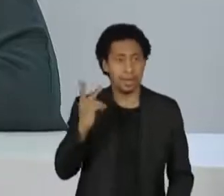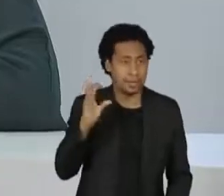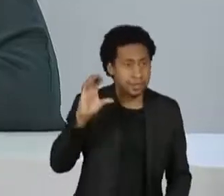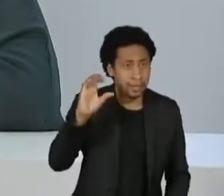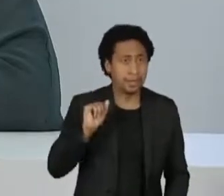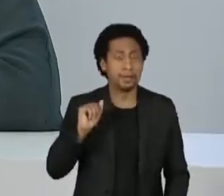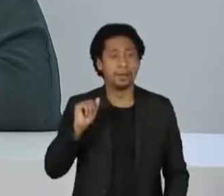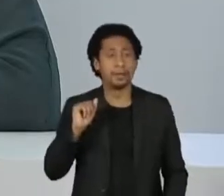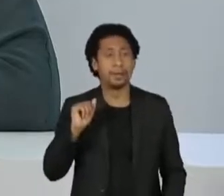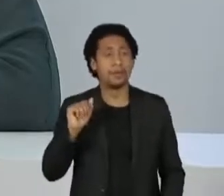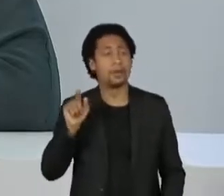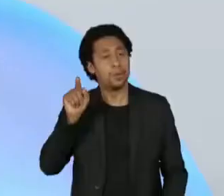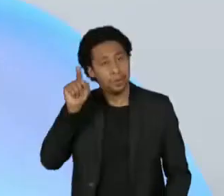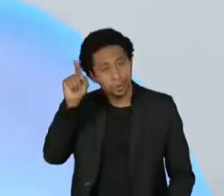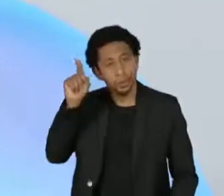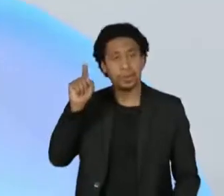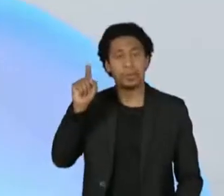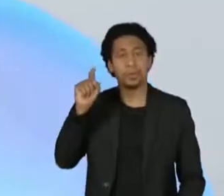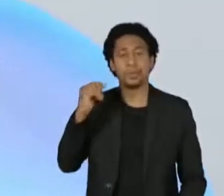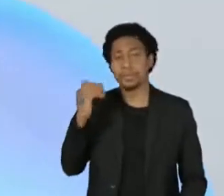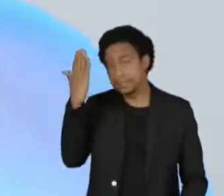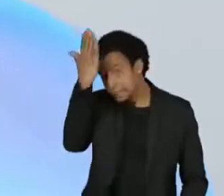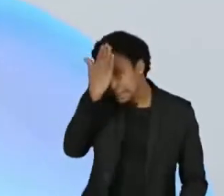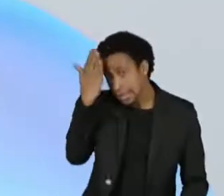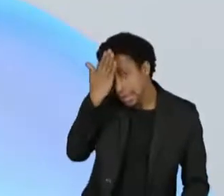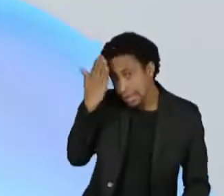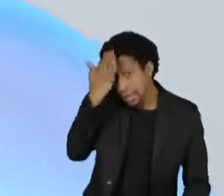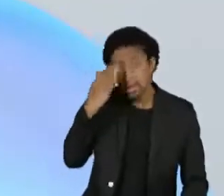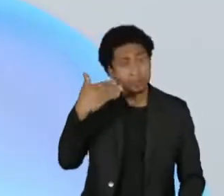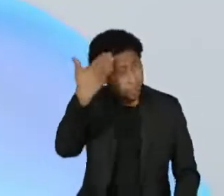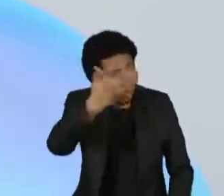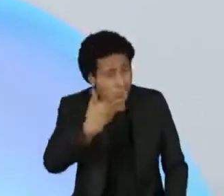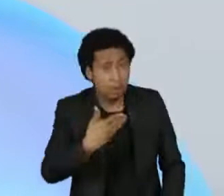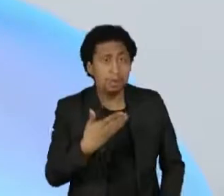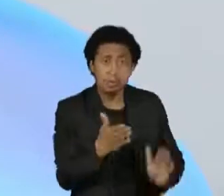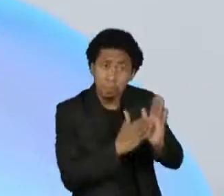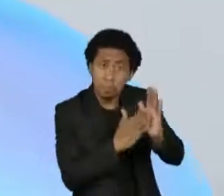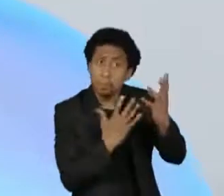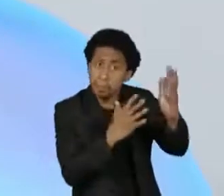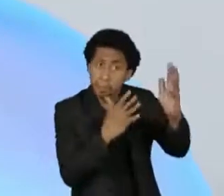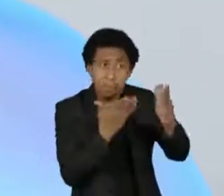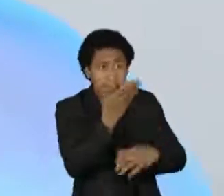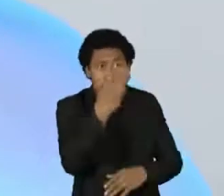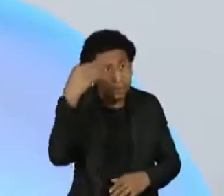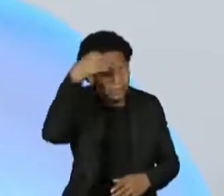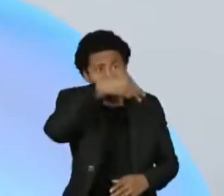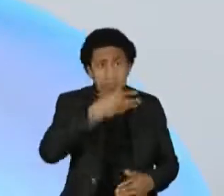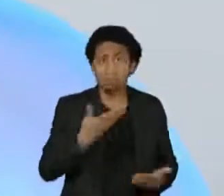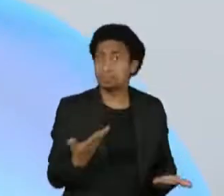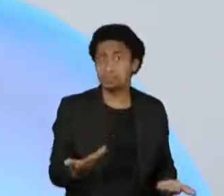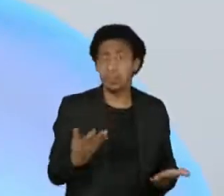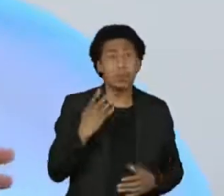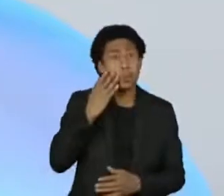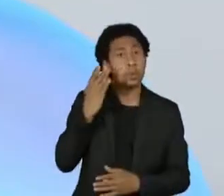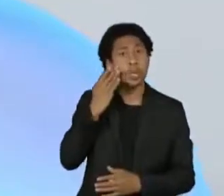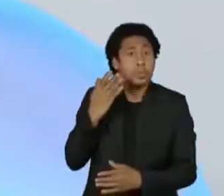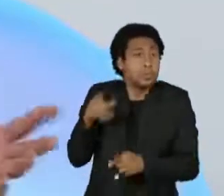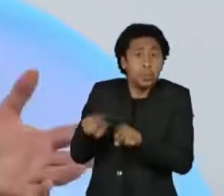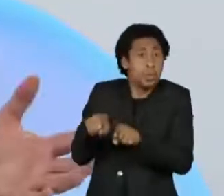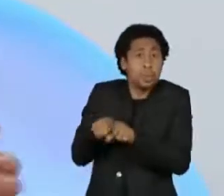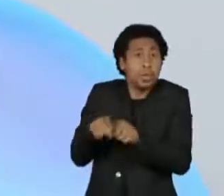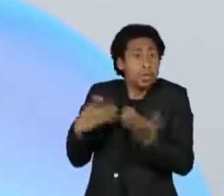do Serra, em convenções, elogiando ele, e o Tarcísio é mais um. Isso é próprio da política. Mas tem muitos anos de distância,